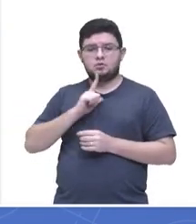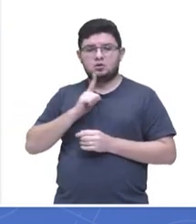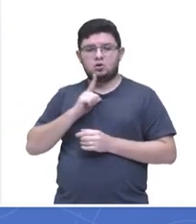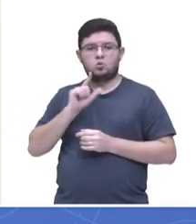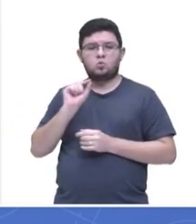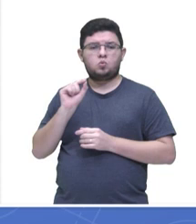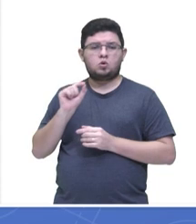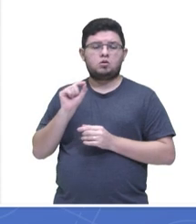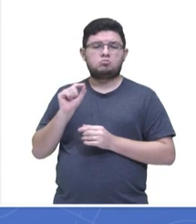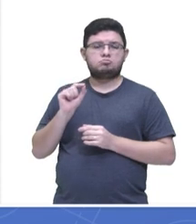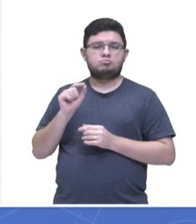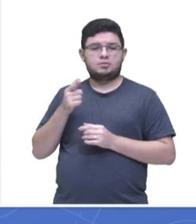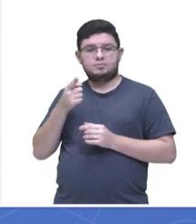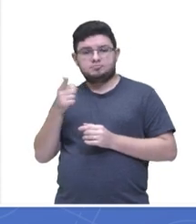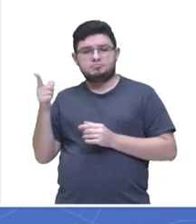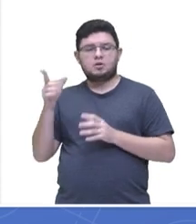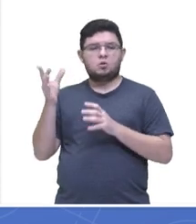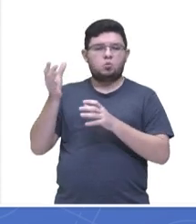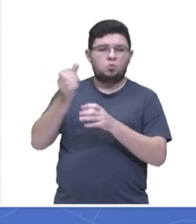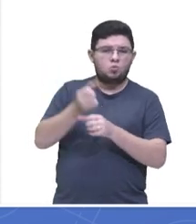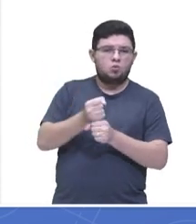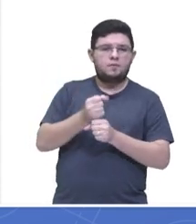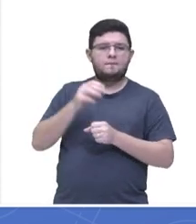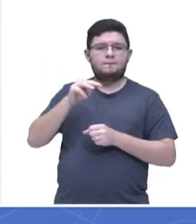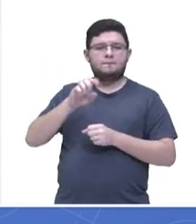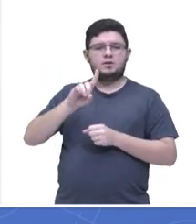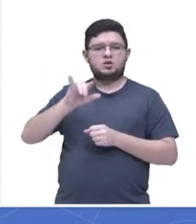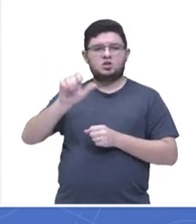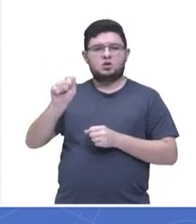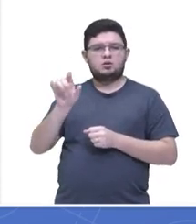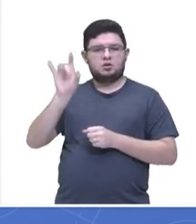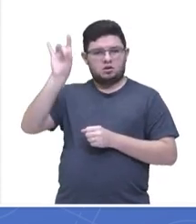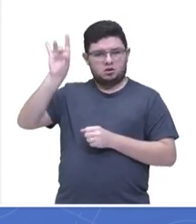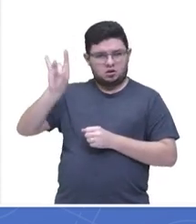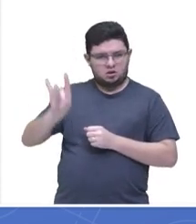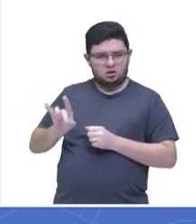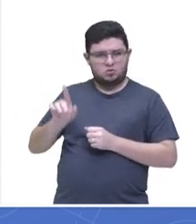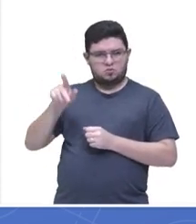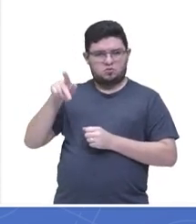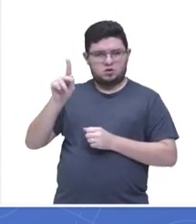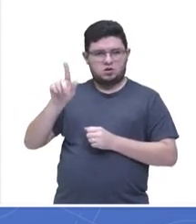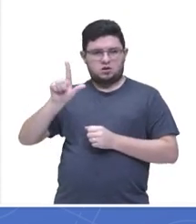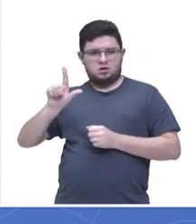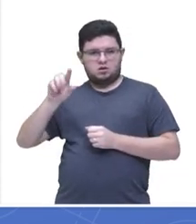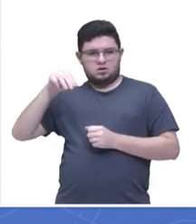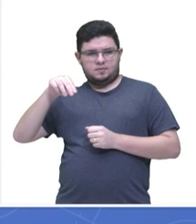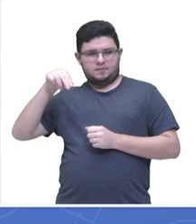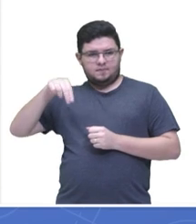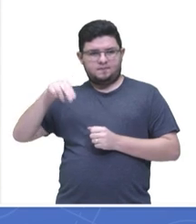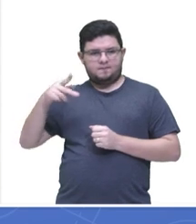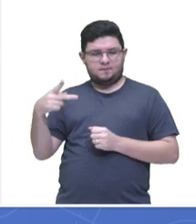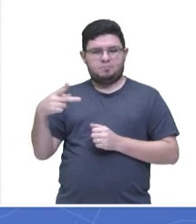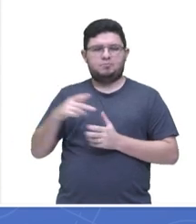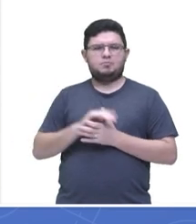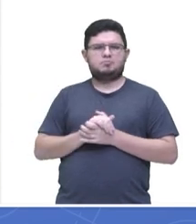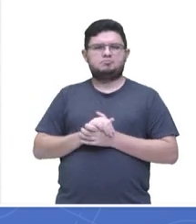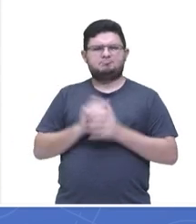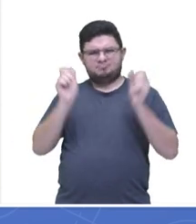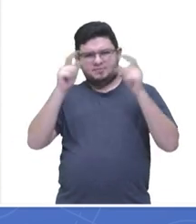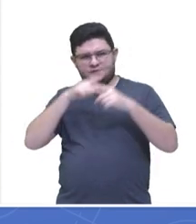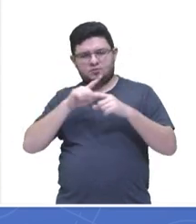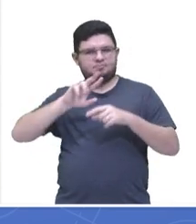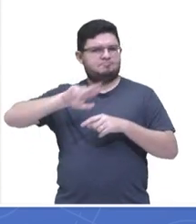calcular a mediana de cada um desses candidatos. Belezinha? Belezinha. É difícil?